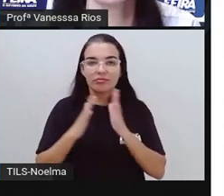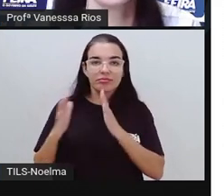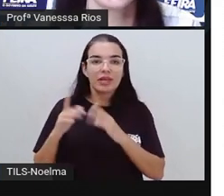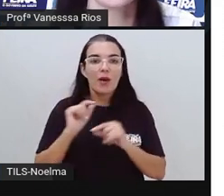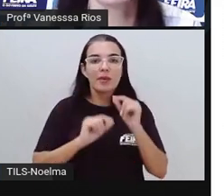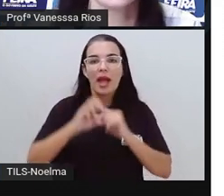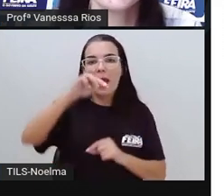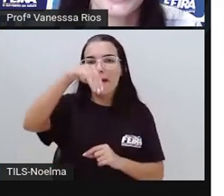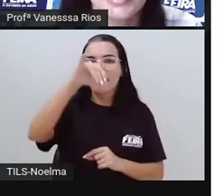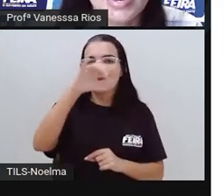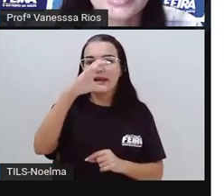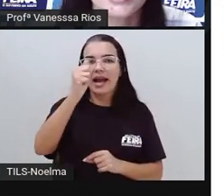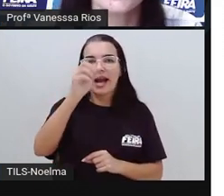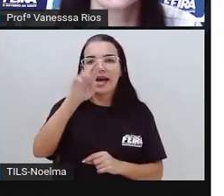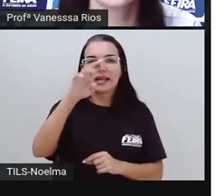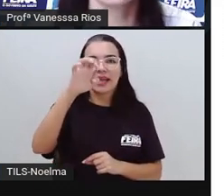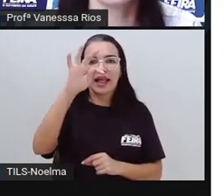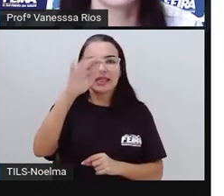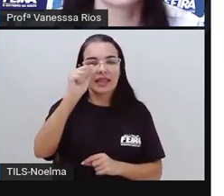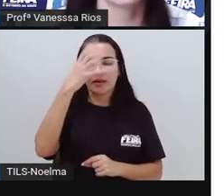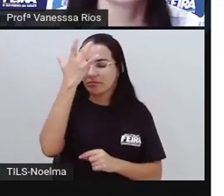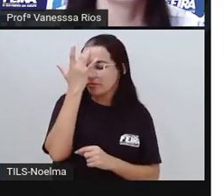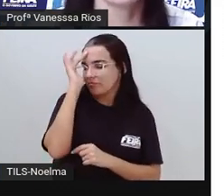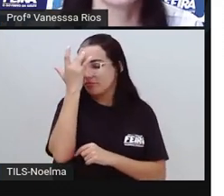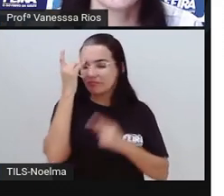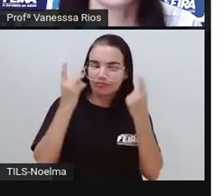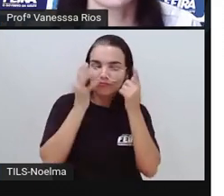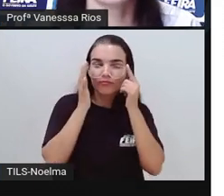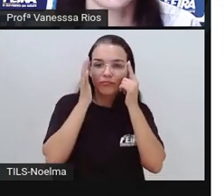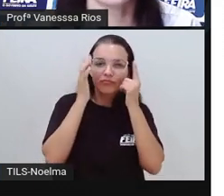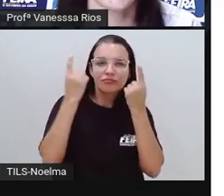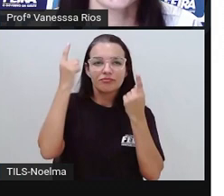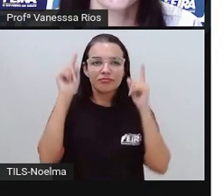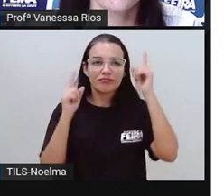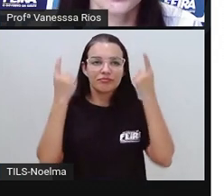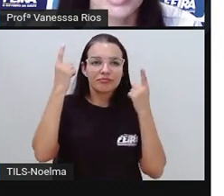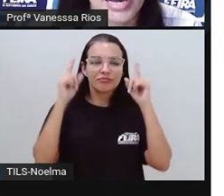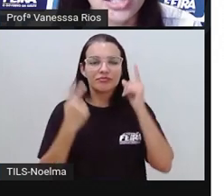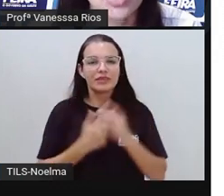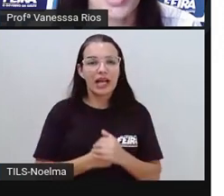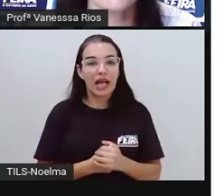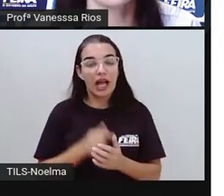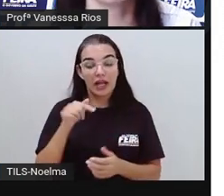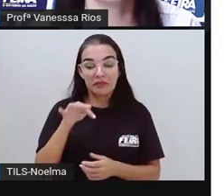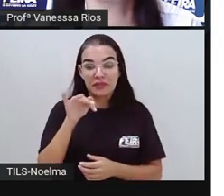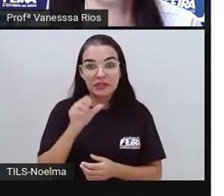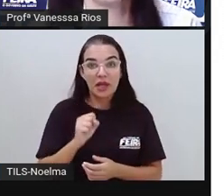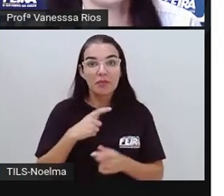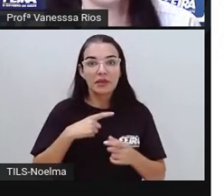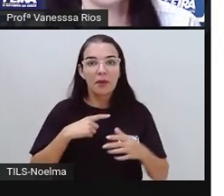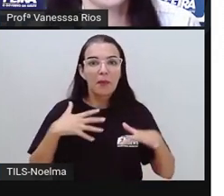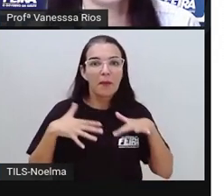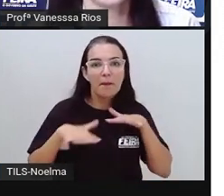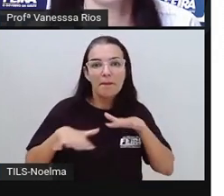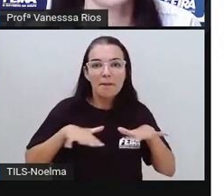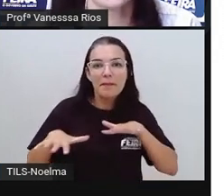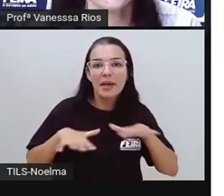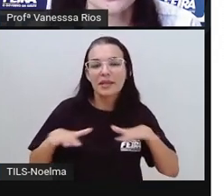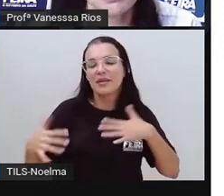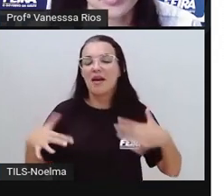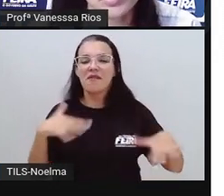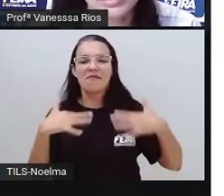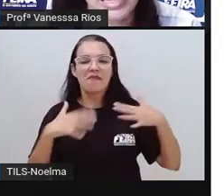país, a Micareta de Feira. tendo aí essa atividade, não é? Essa manifestação, essa